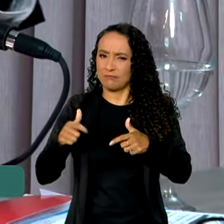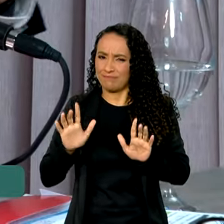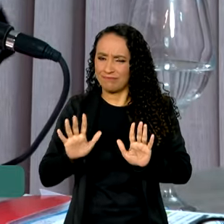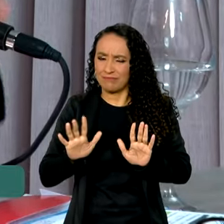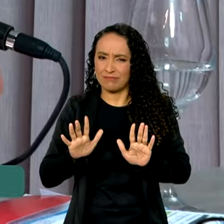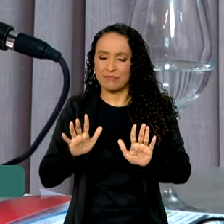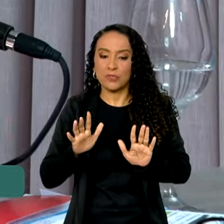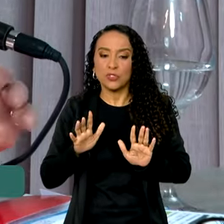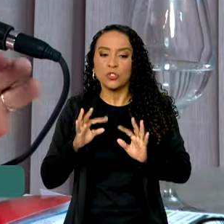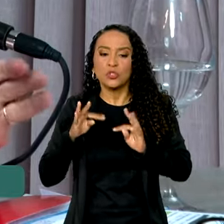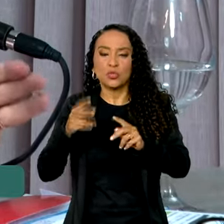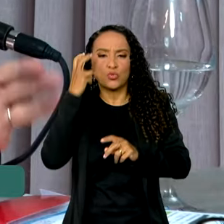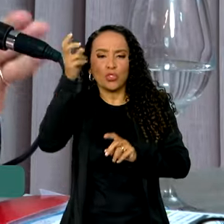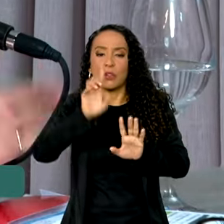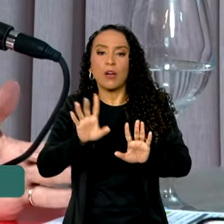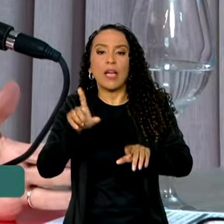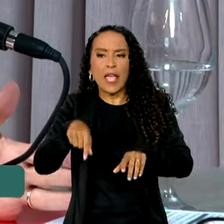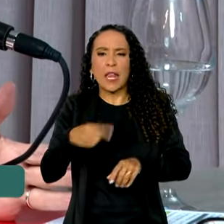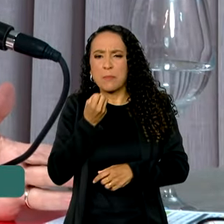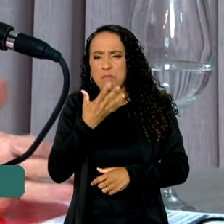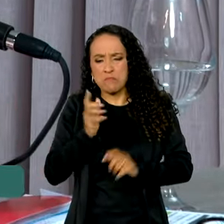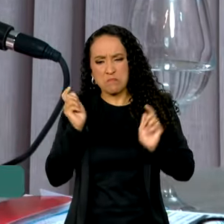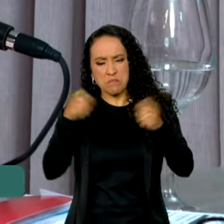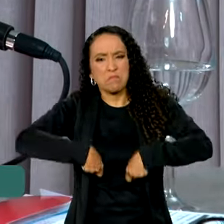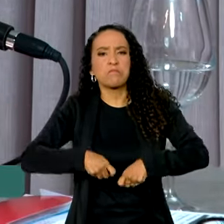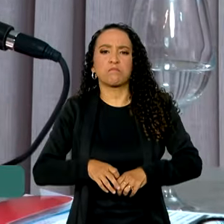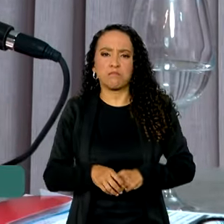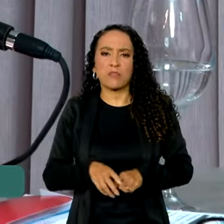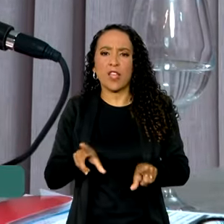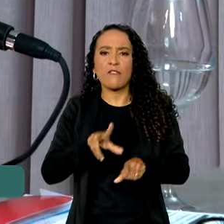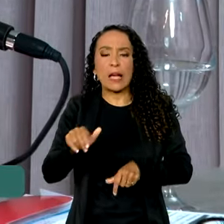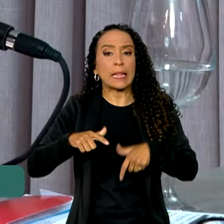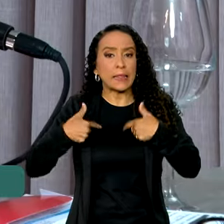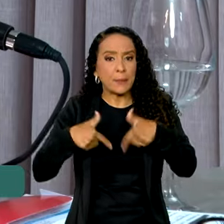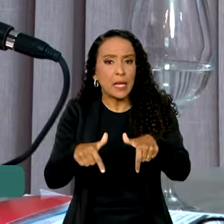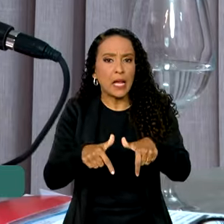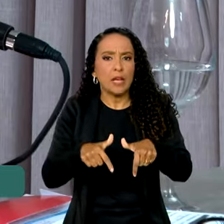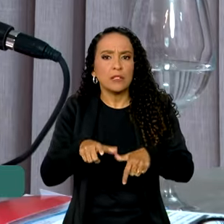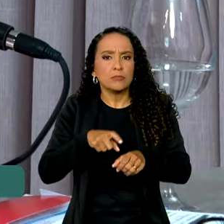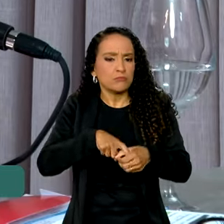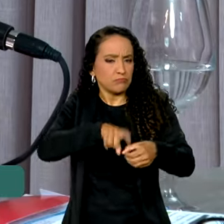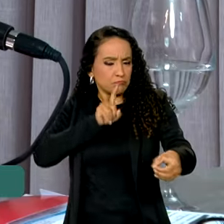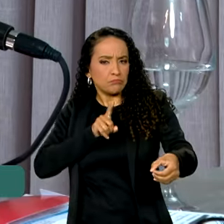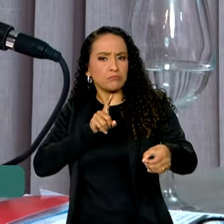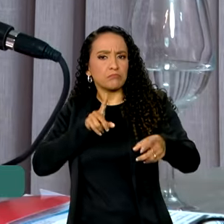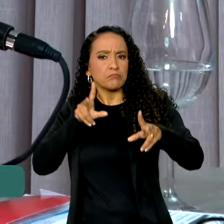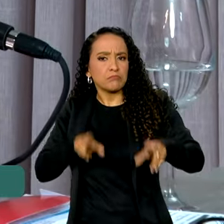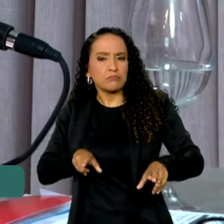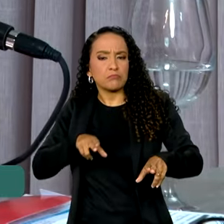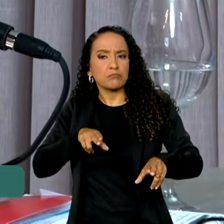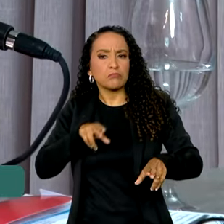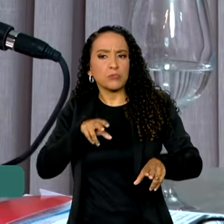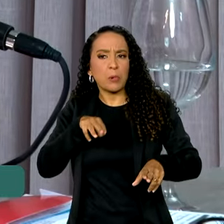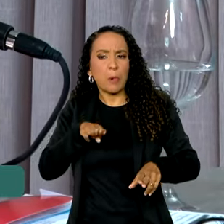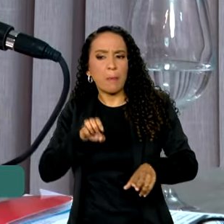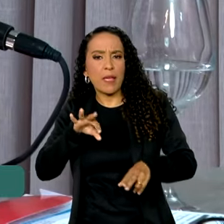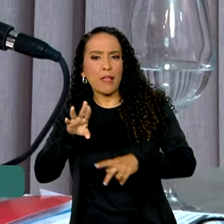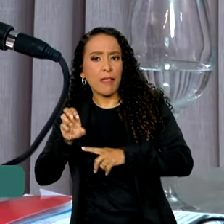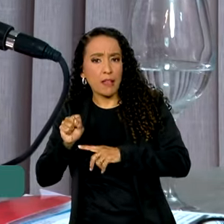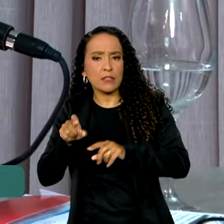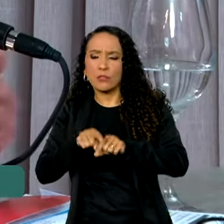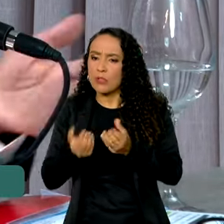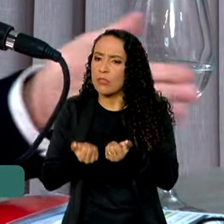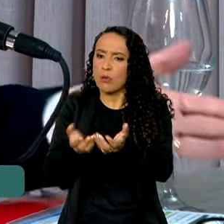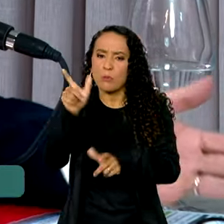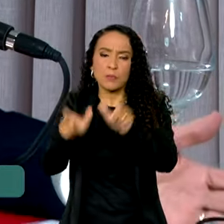comigo, o meu assessor é tudo gênio. Não, ele é muito competente. E ele vai trabalhar com autonomia que trabalhou o Meirelles e com autonomia que eu dou